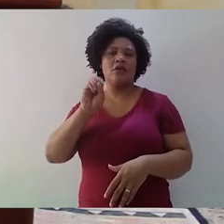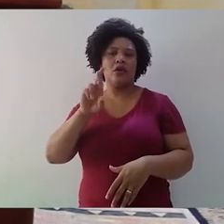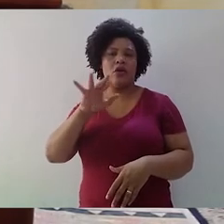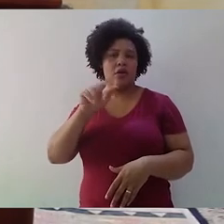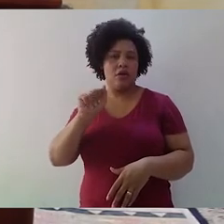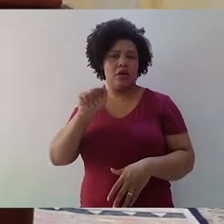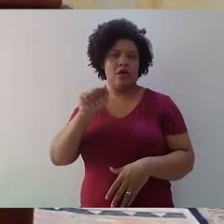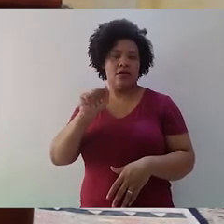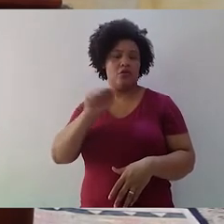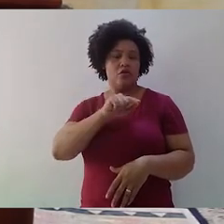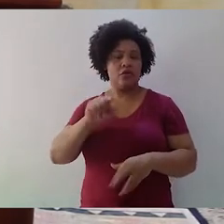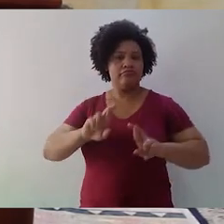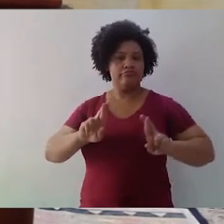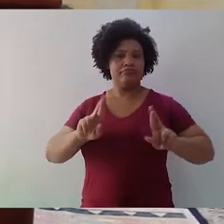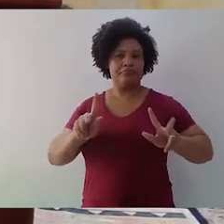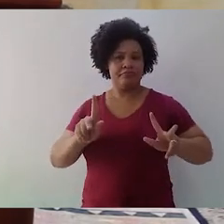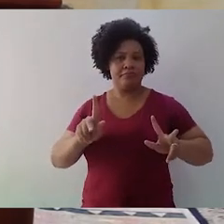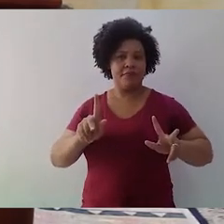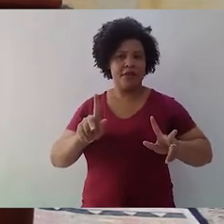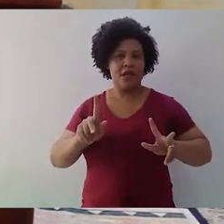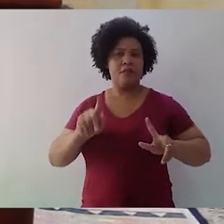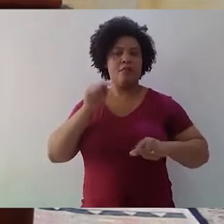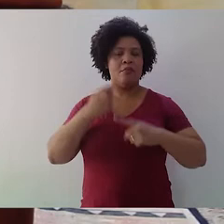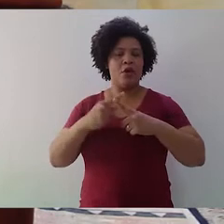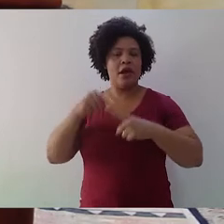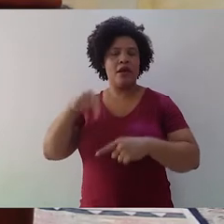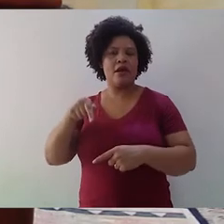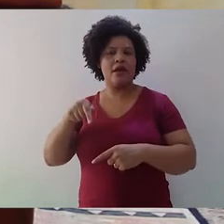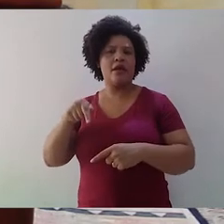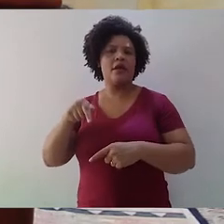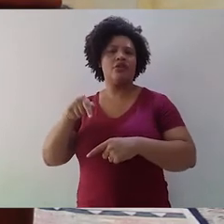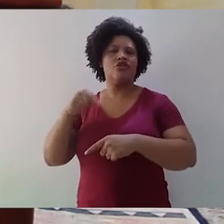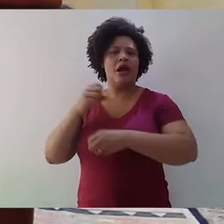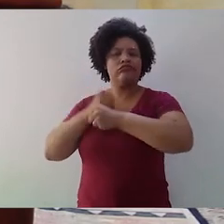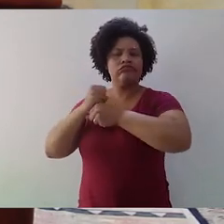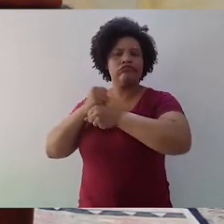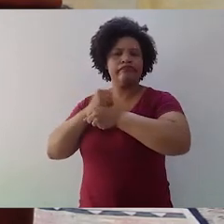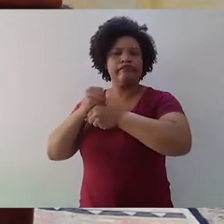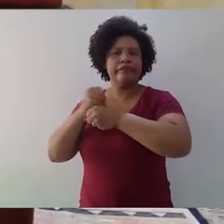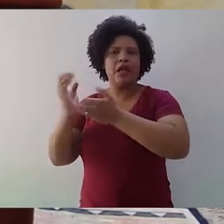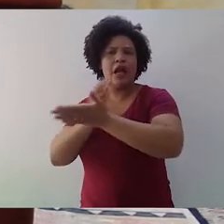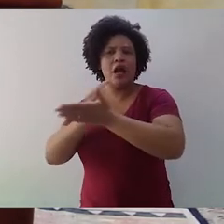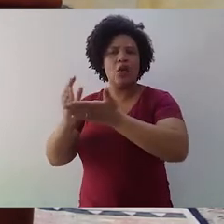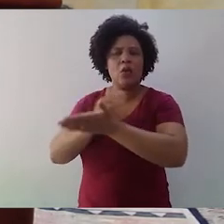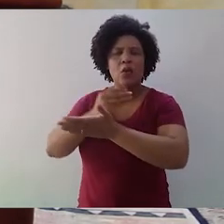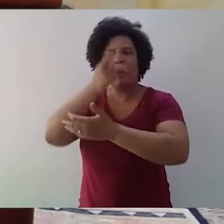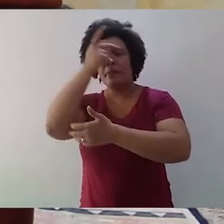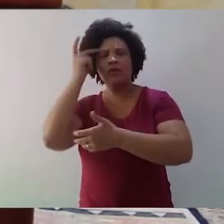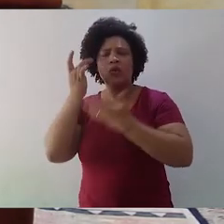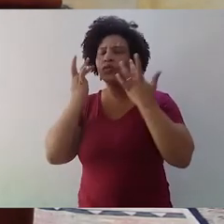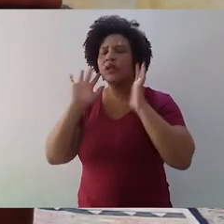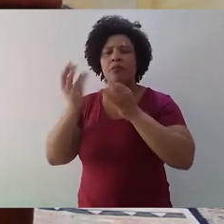mundo da retórica viveu muita incompreensão ao longo da história. Algumas pessoas têm uma visão distorcida da